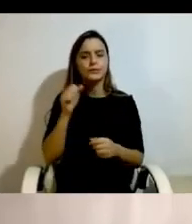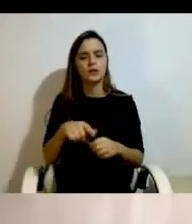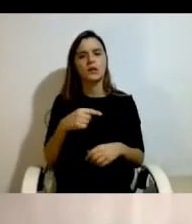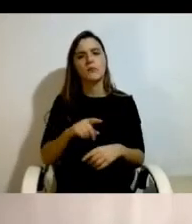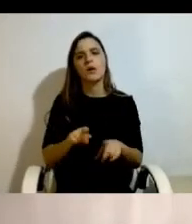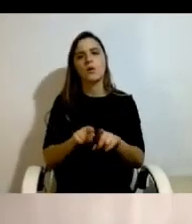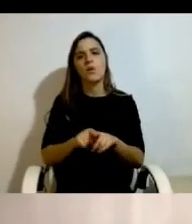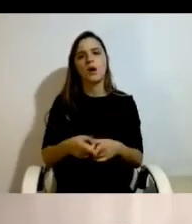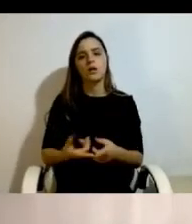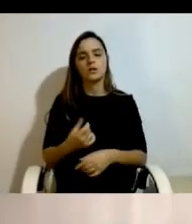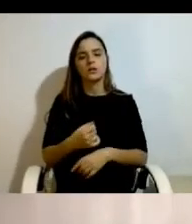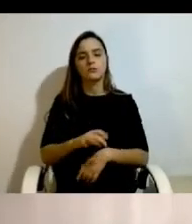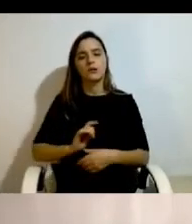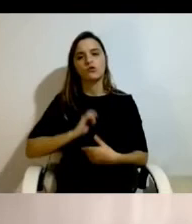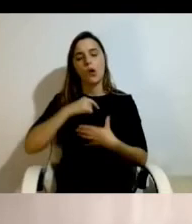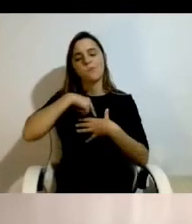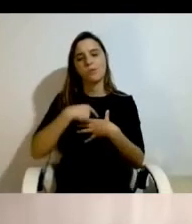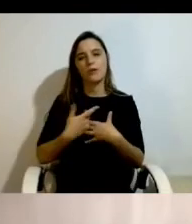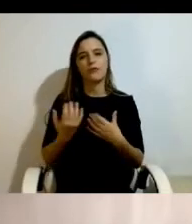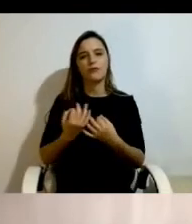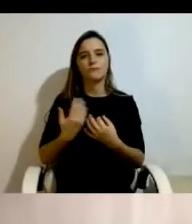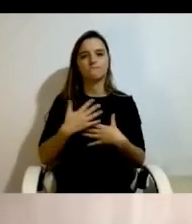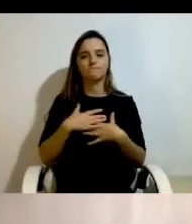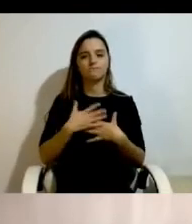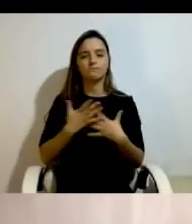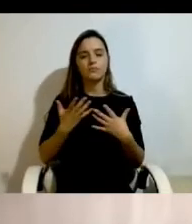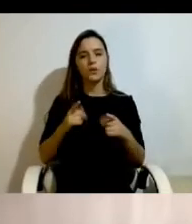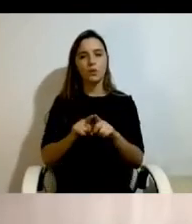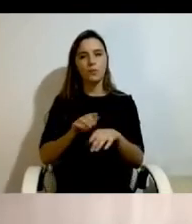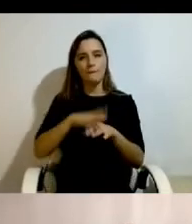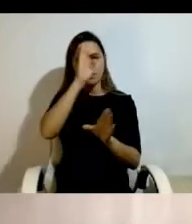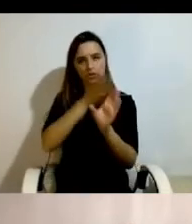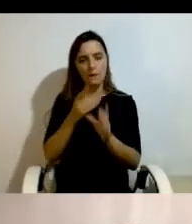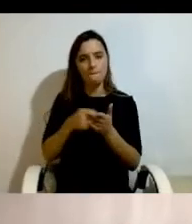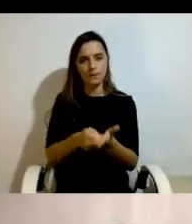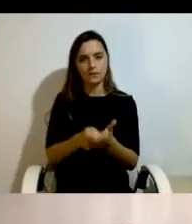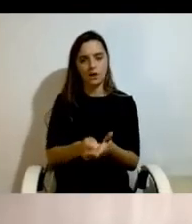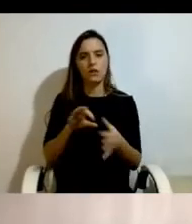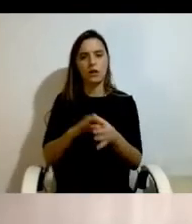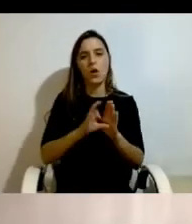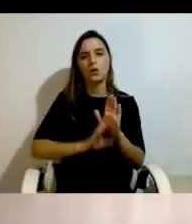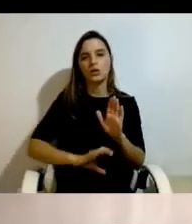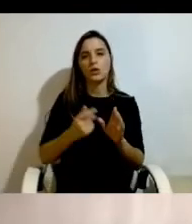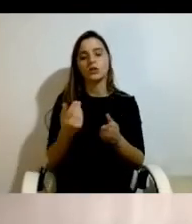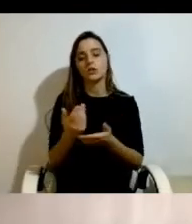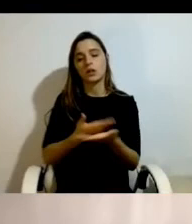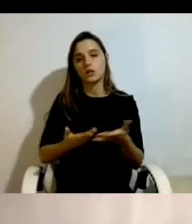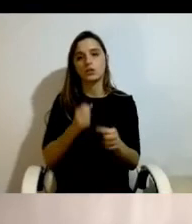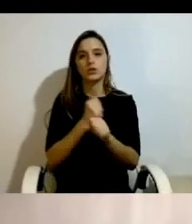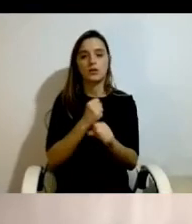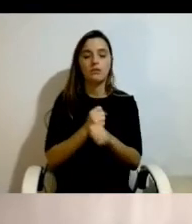que já se falou também, resultante da pressão psicológica associada às condições e relações de trabalho, a